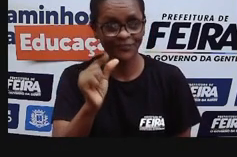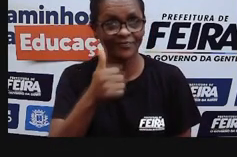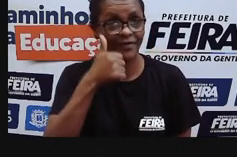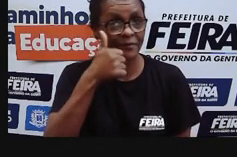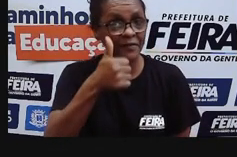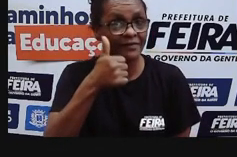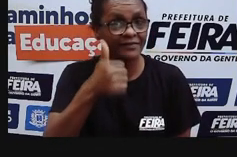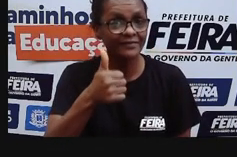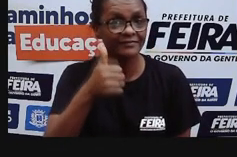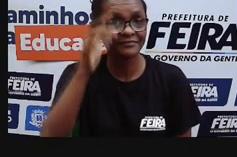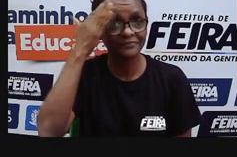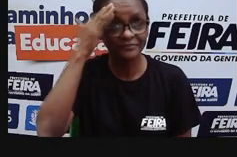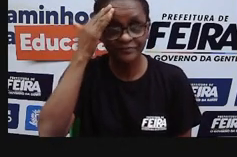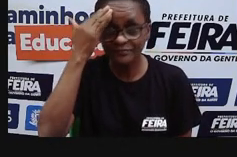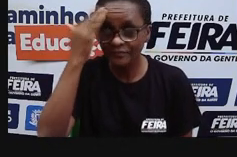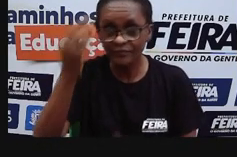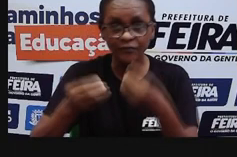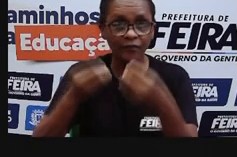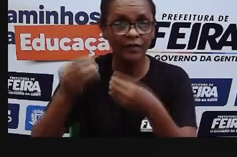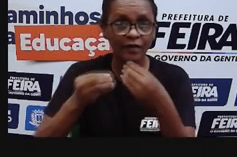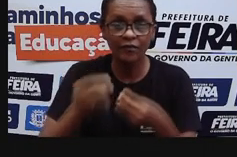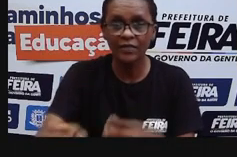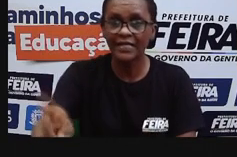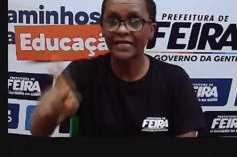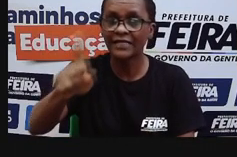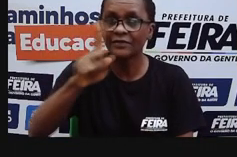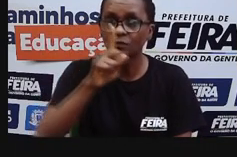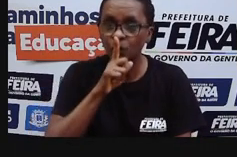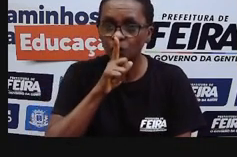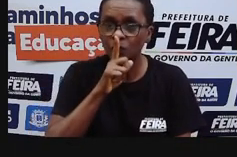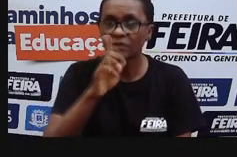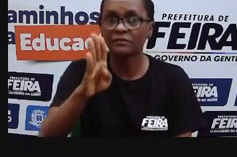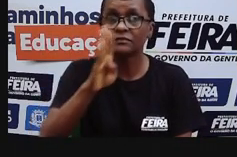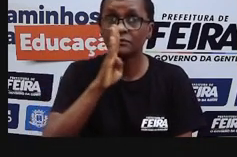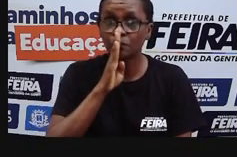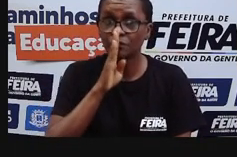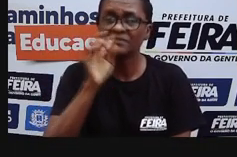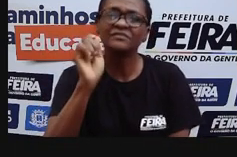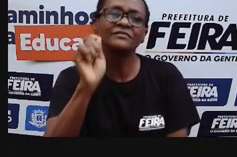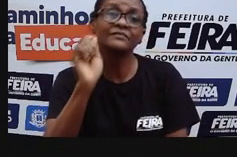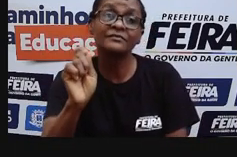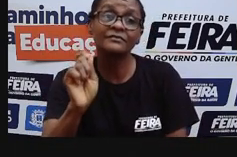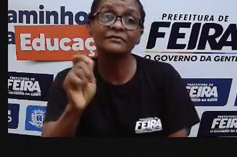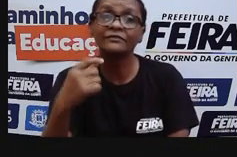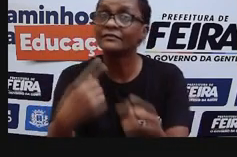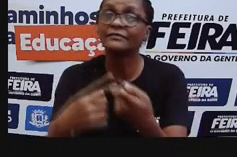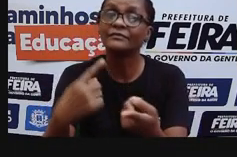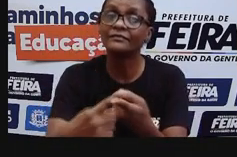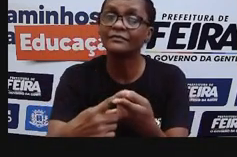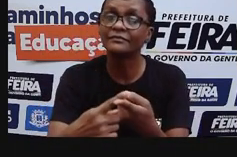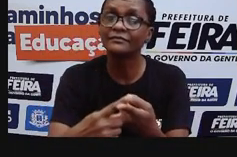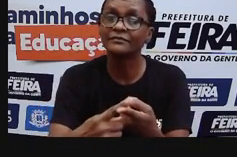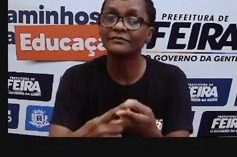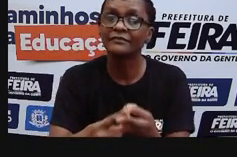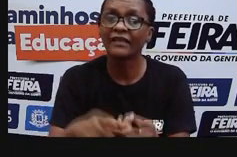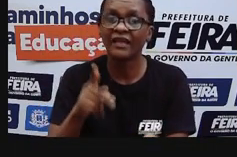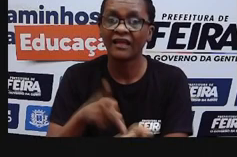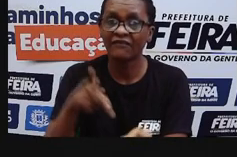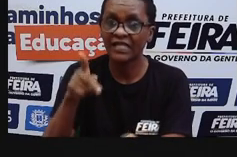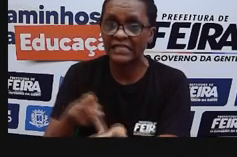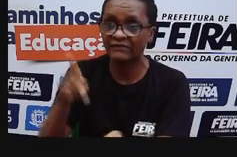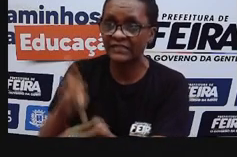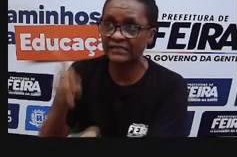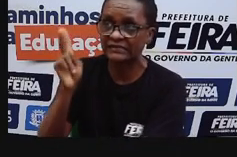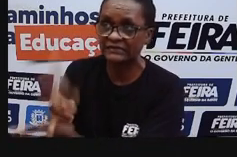ditadura militar, sobre esse calar-se, sobre esses silenciamentos, que não nos trazem verdade, né?